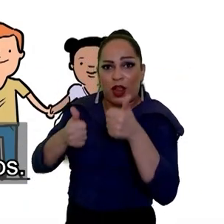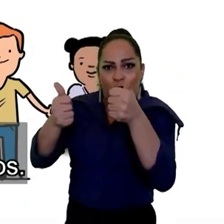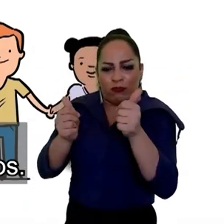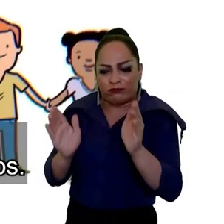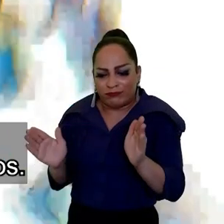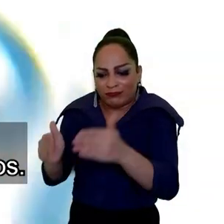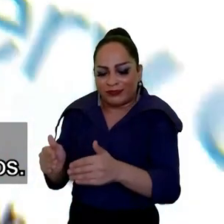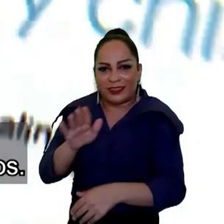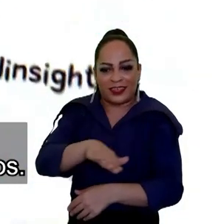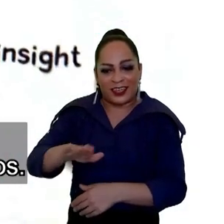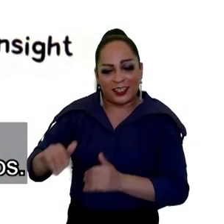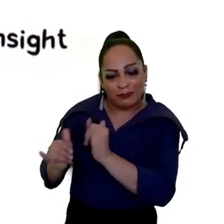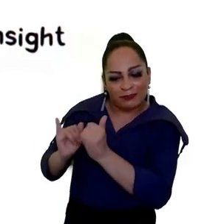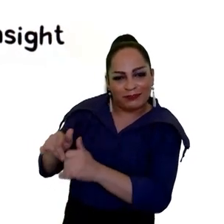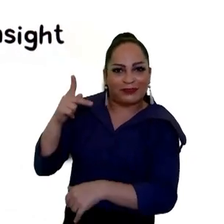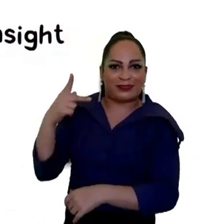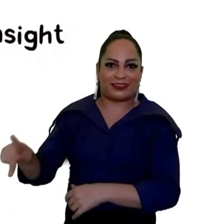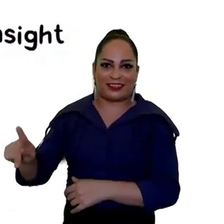as crianças e seus dados.